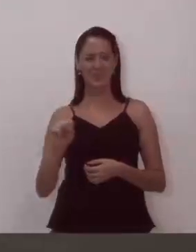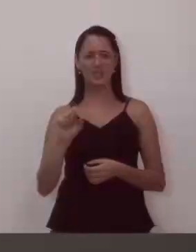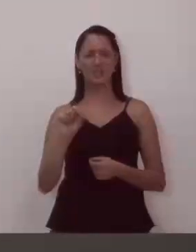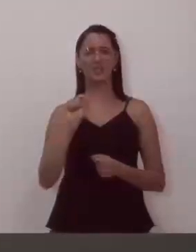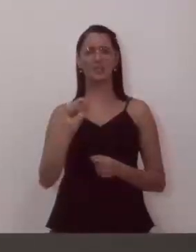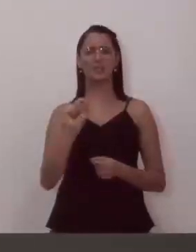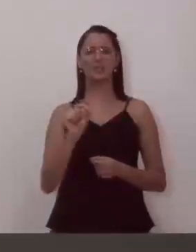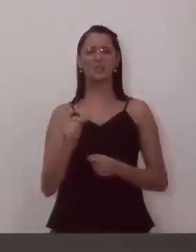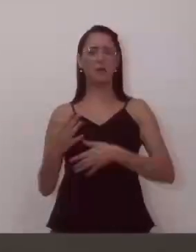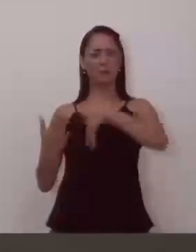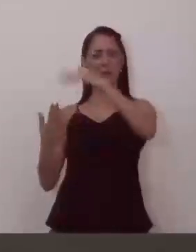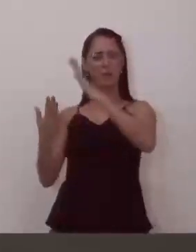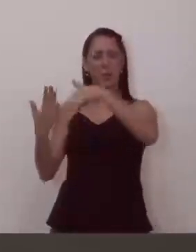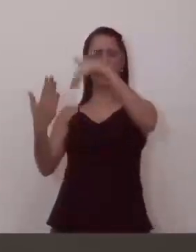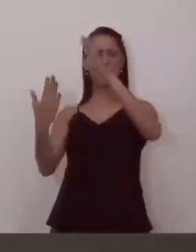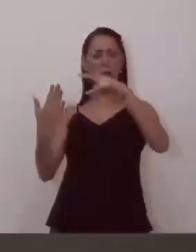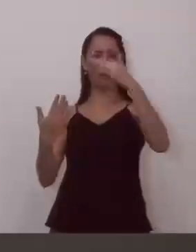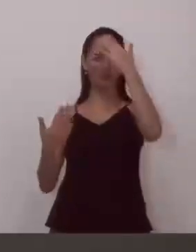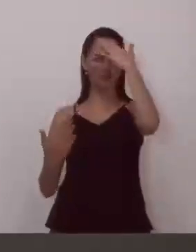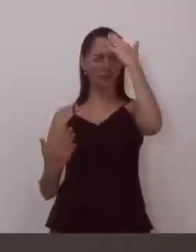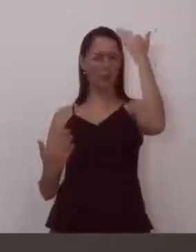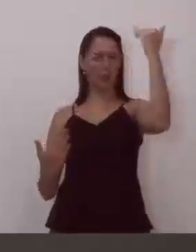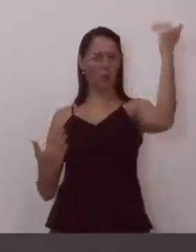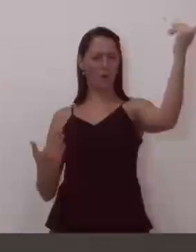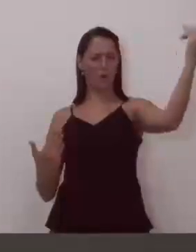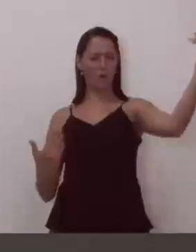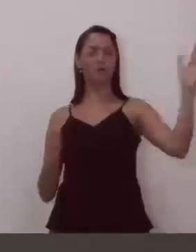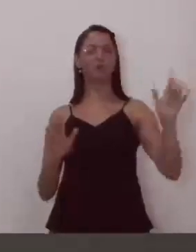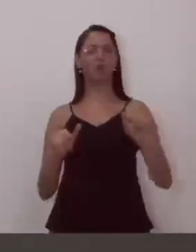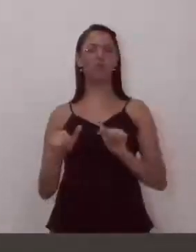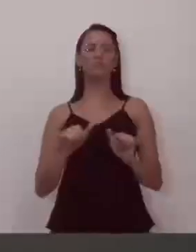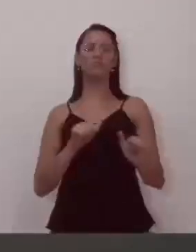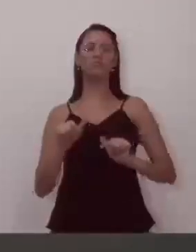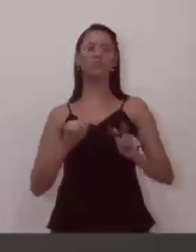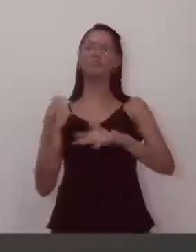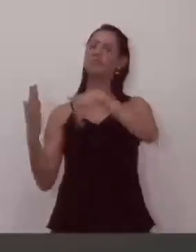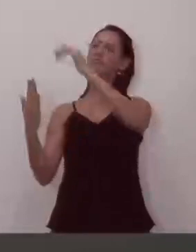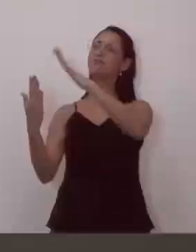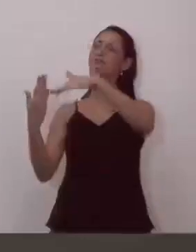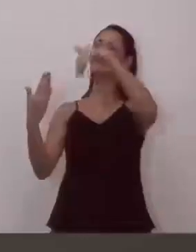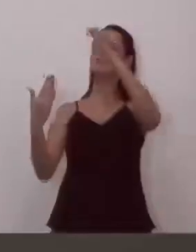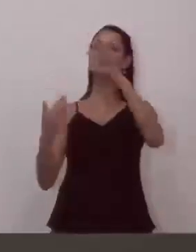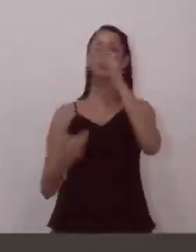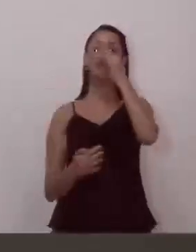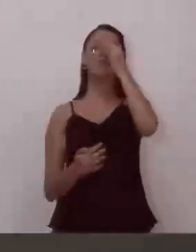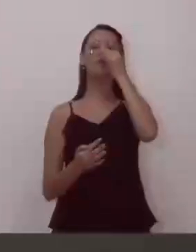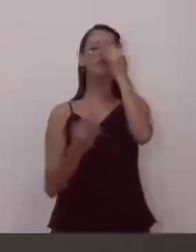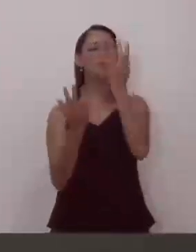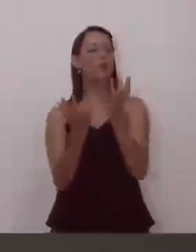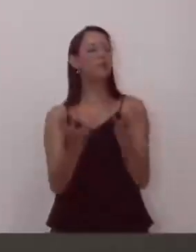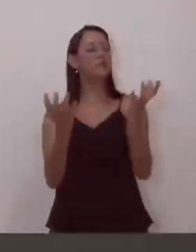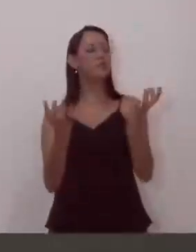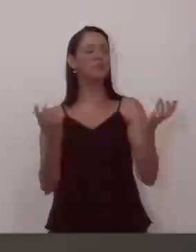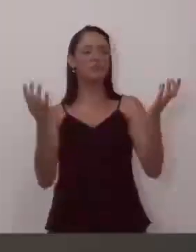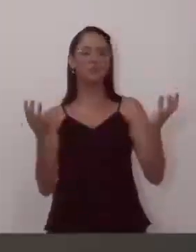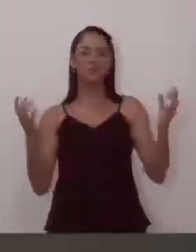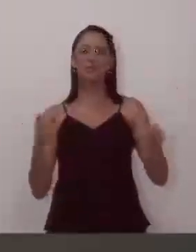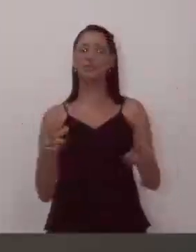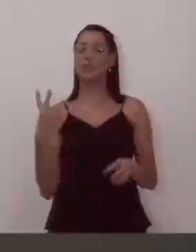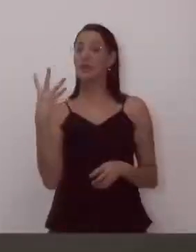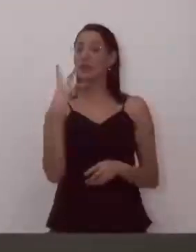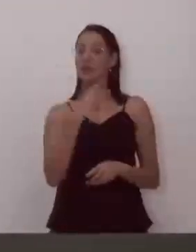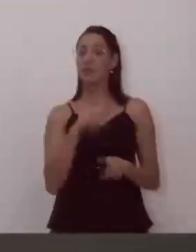de 10 mil obras de trabalhos nessa área de pintura naturalista, de fauna e flora, inclusive muitos